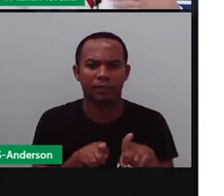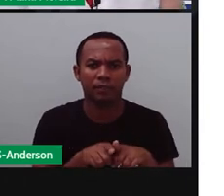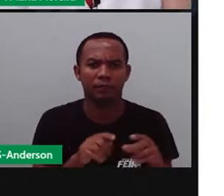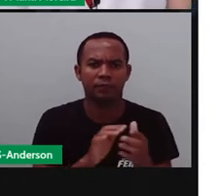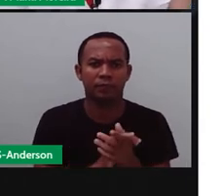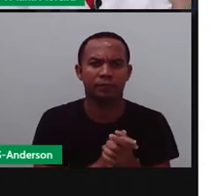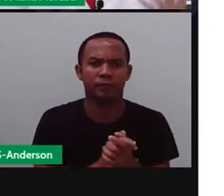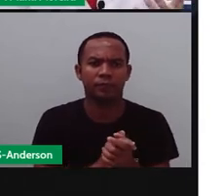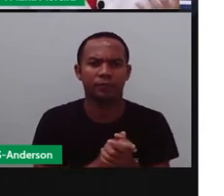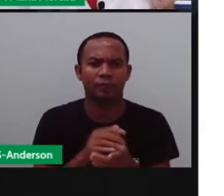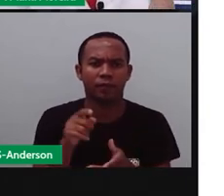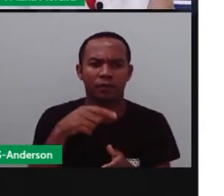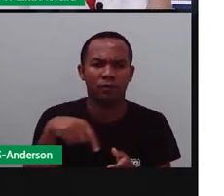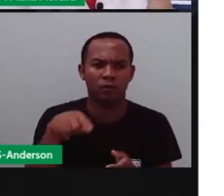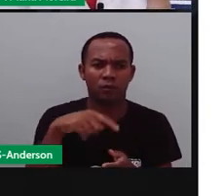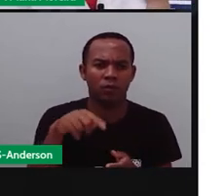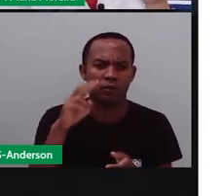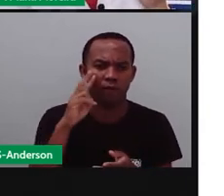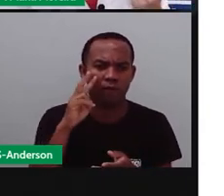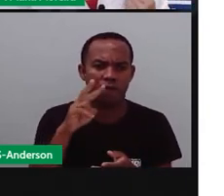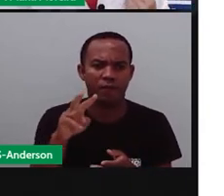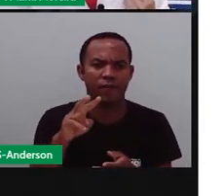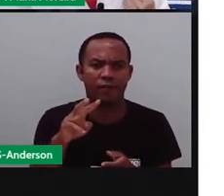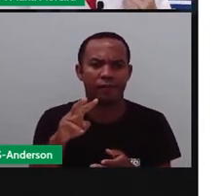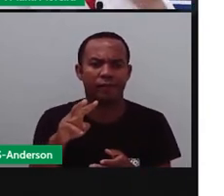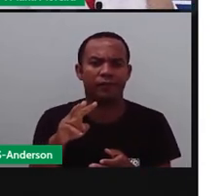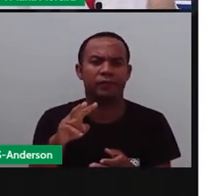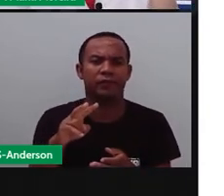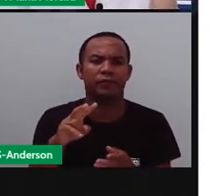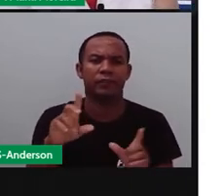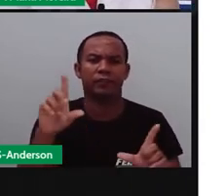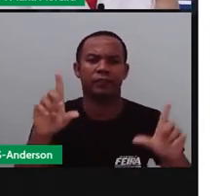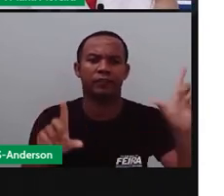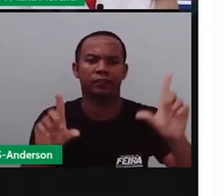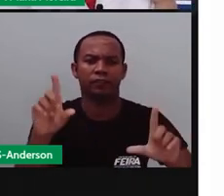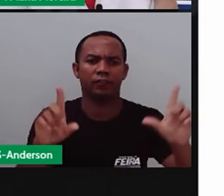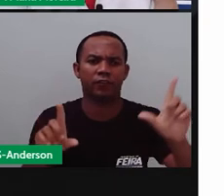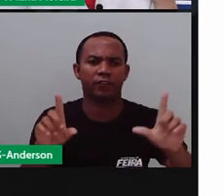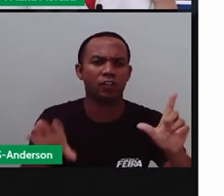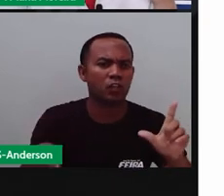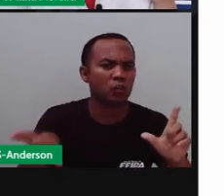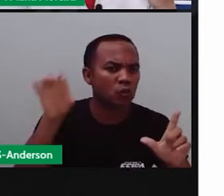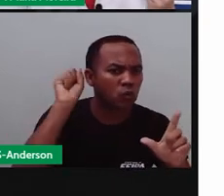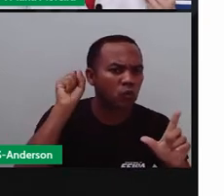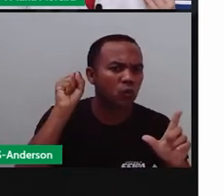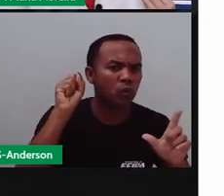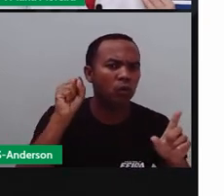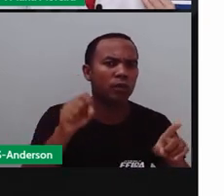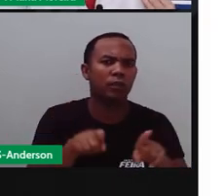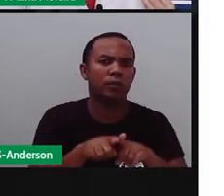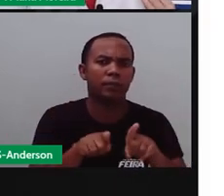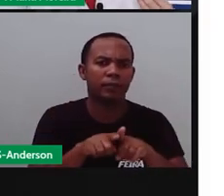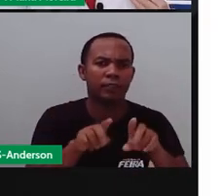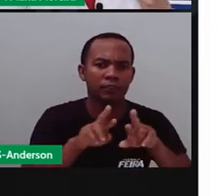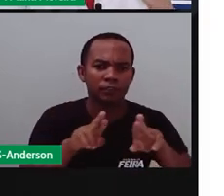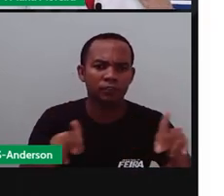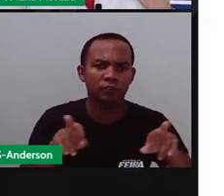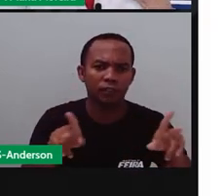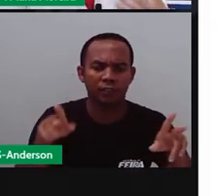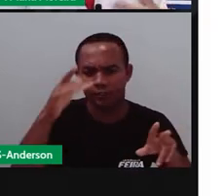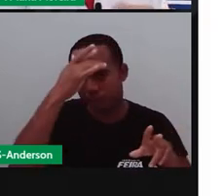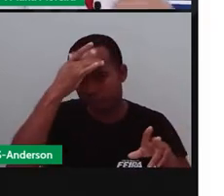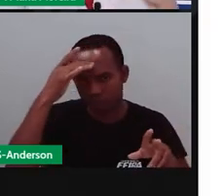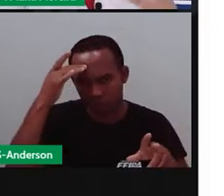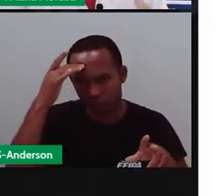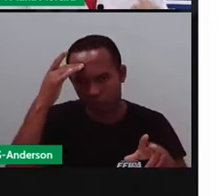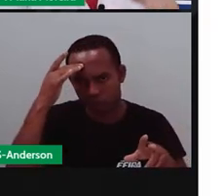né? Quando a assiste TV, a gente escuta nas reportagens o som na fala diferente de algumas pessoas. Porque elas